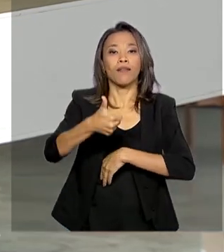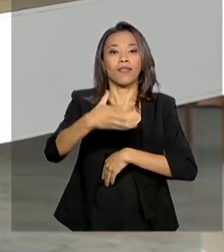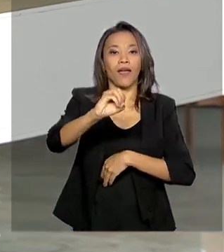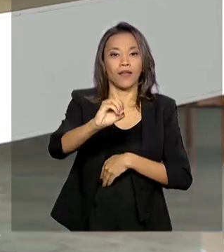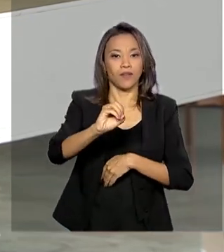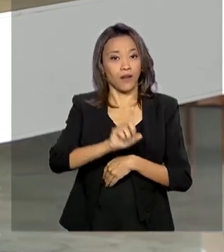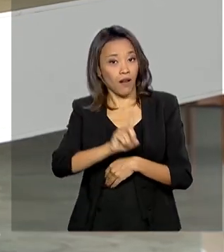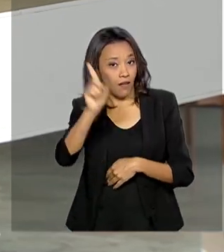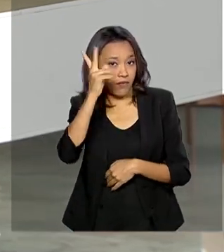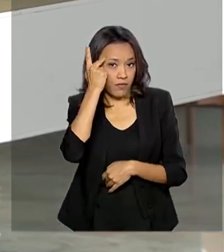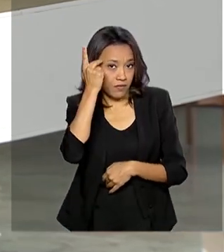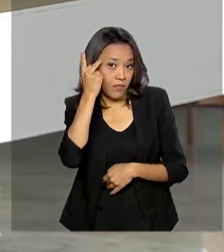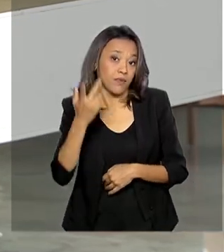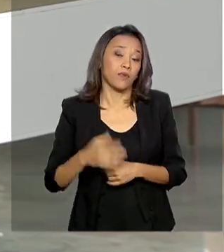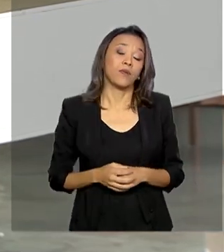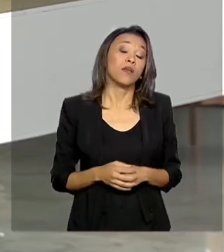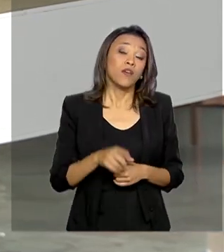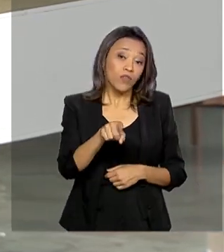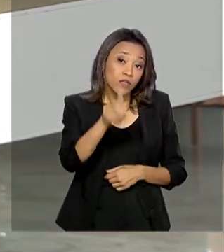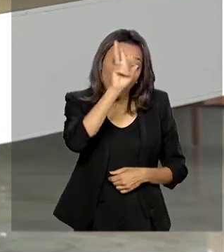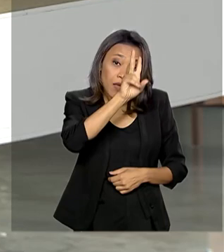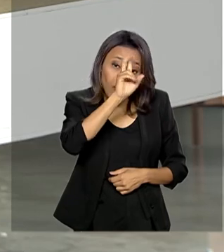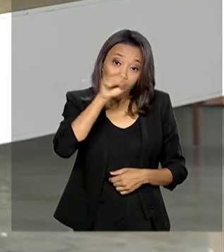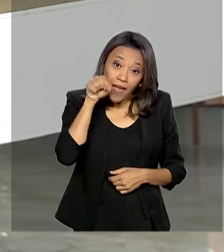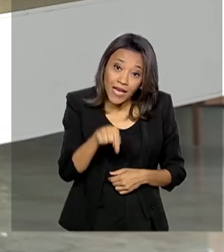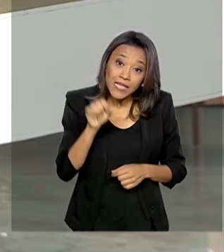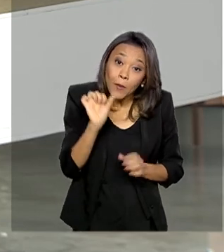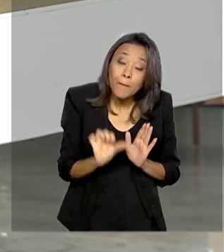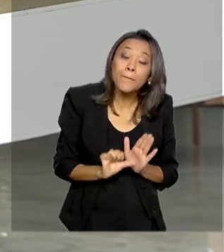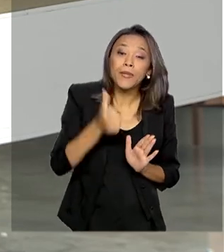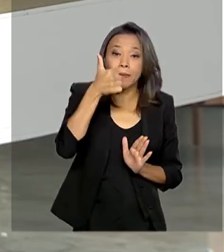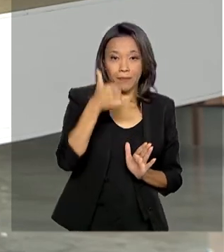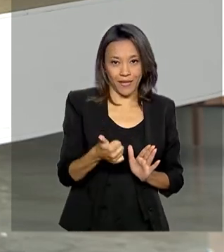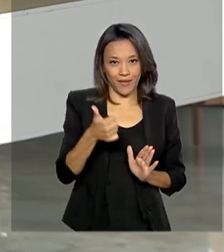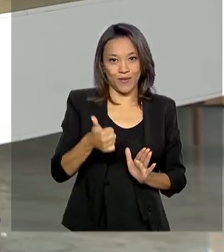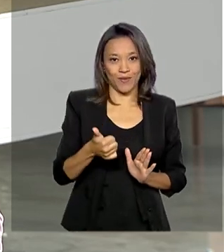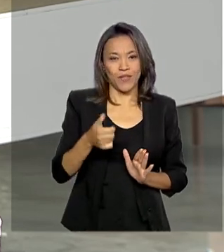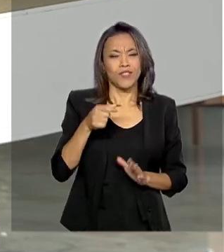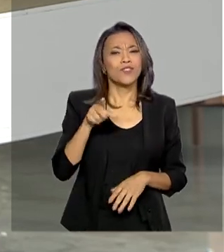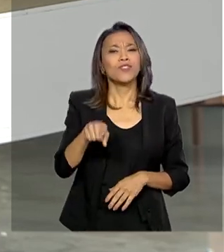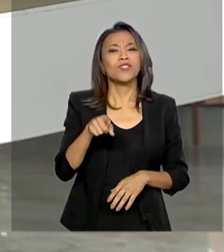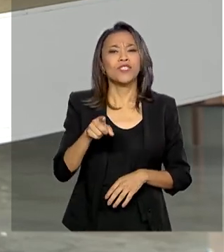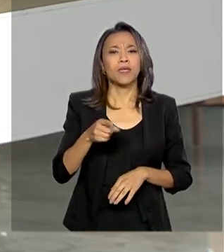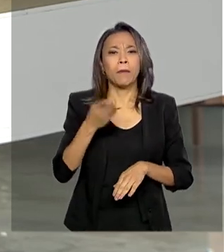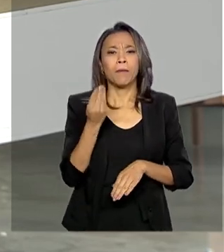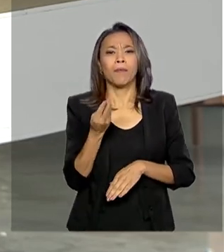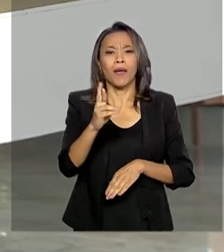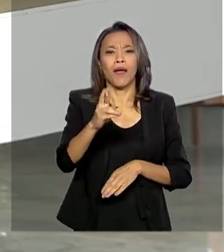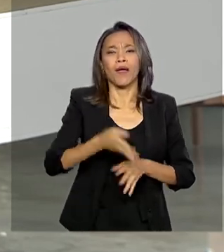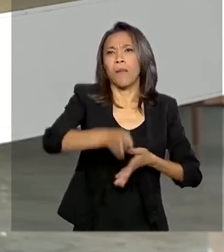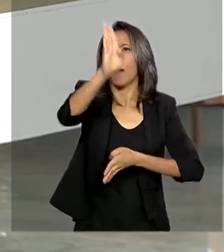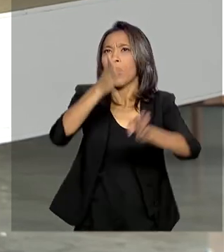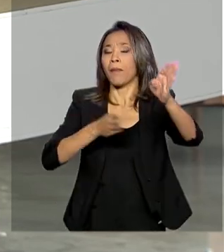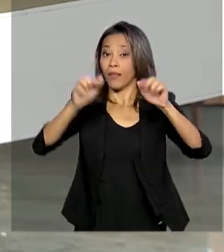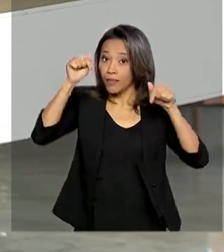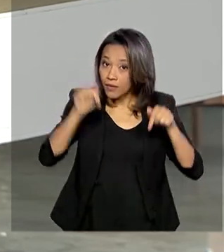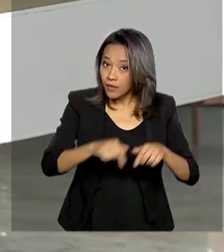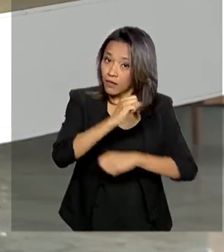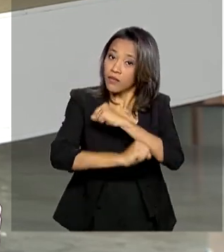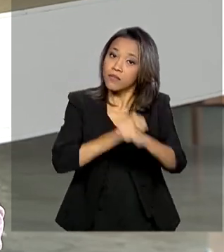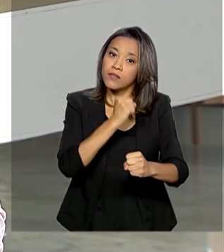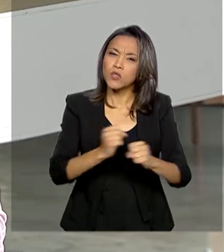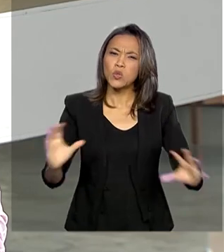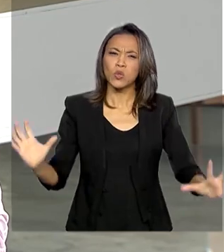São Paulo. E como você lembrou, esse é o primeiro leilão de rodovia desse ano. No total serão